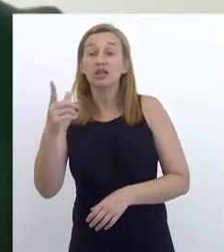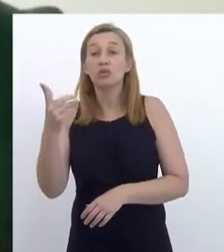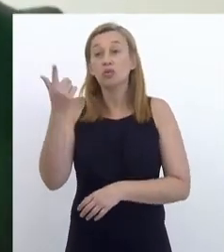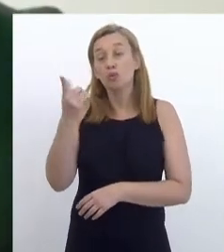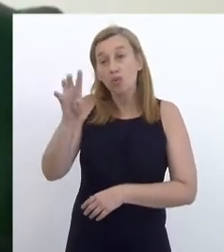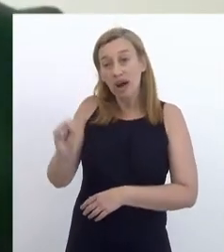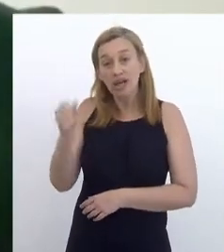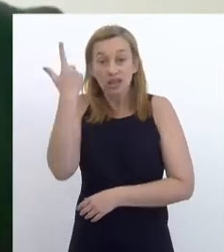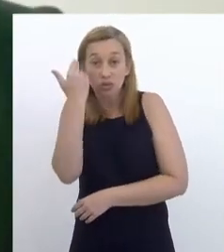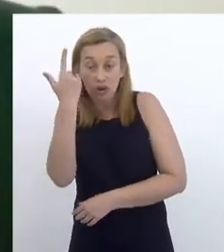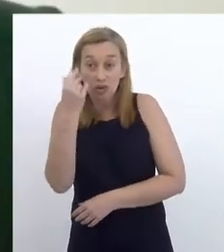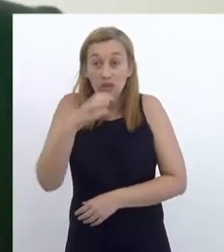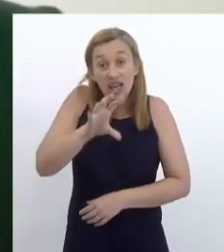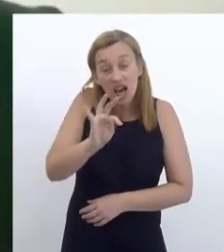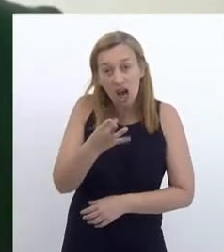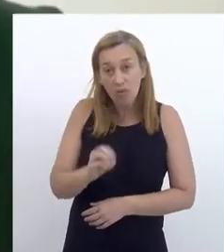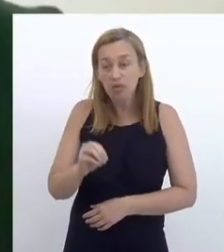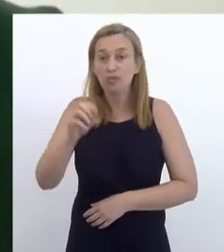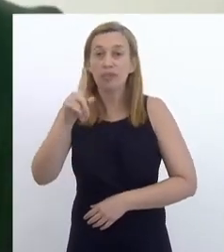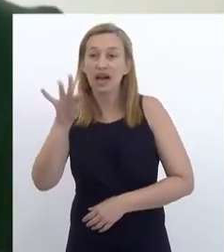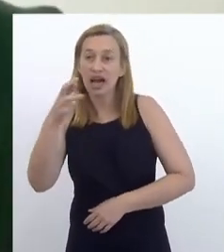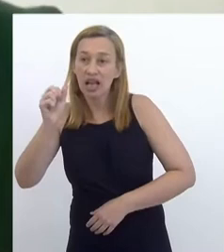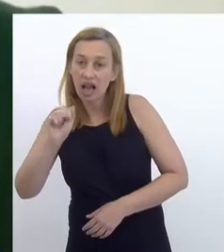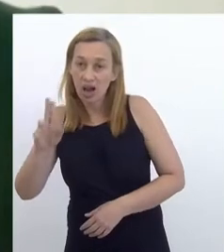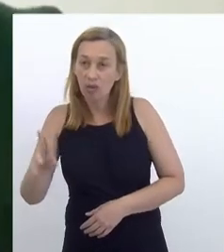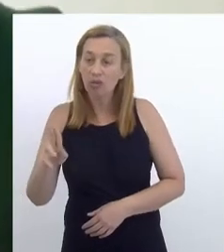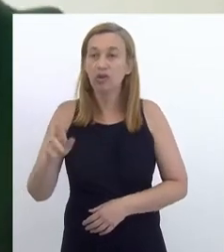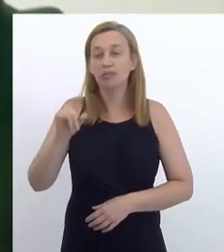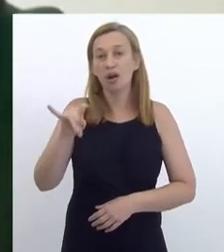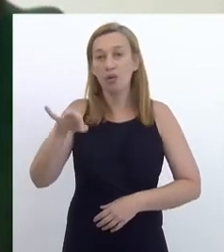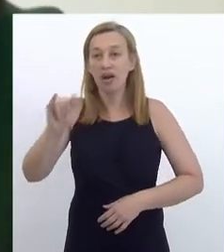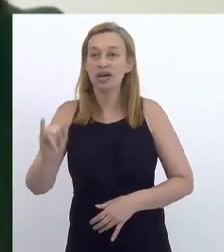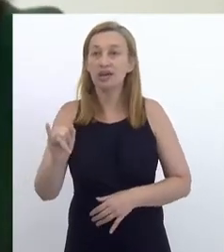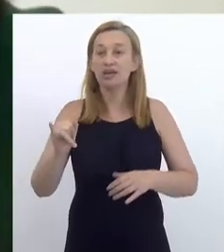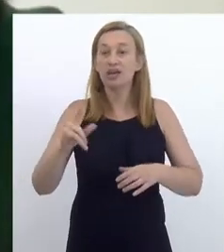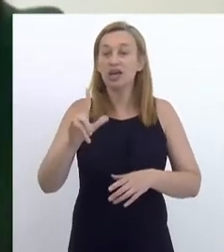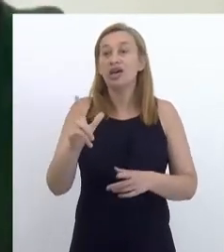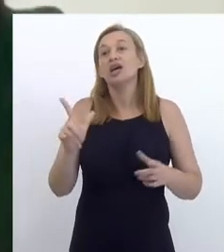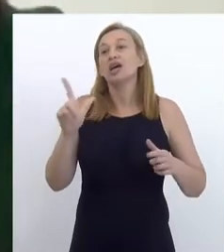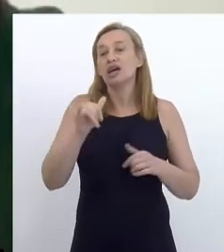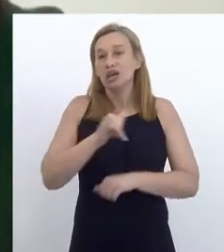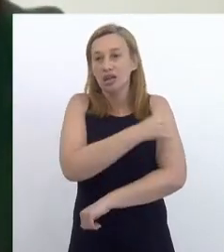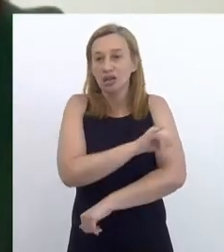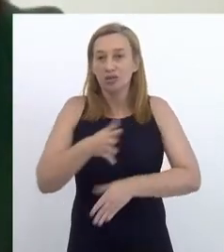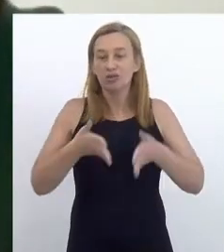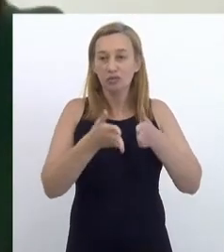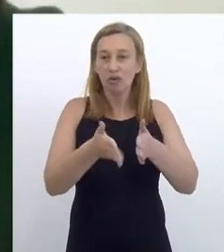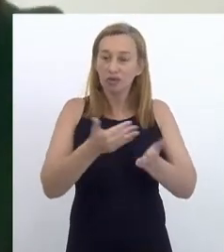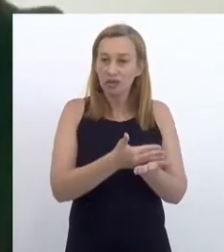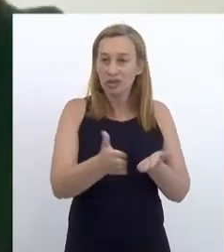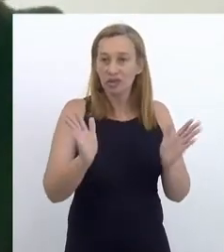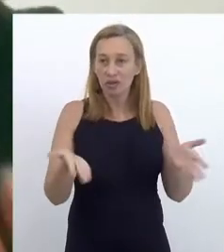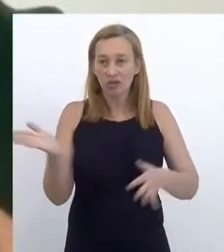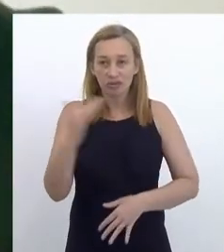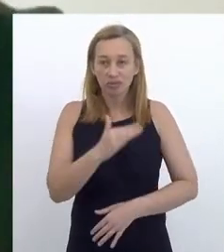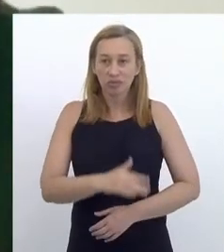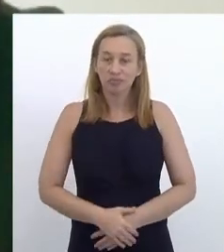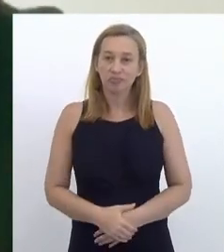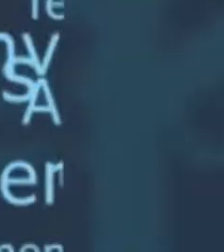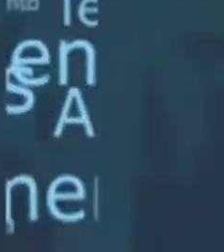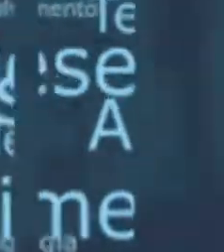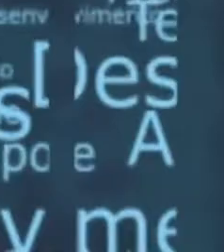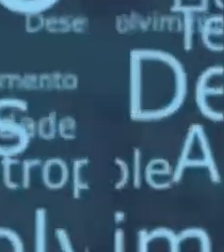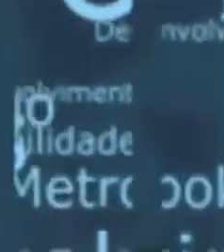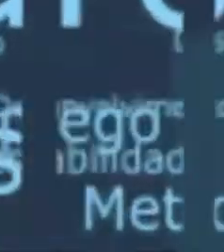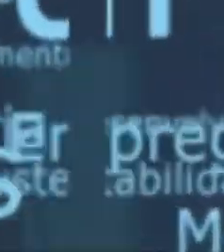prevê que o escoamento de gás natural do campo de bacalhau seja feito por Itaguaí, tema do Rio em Foco, que começa agora. Vem comigo!